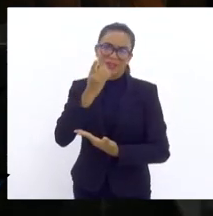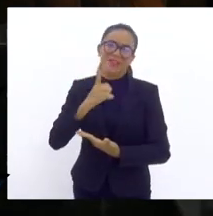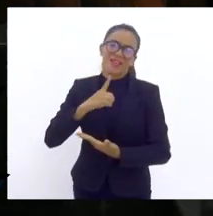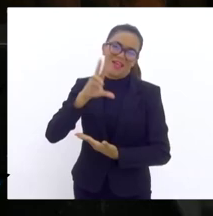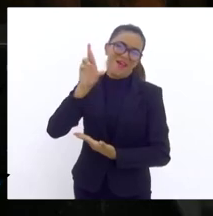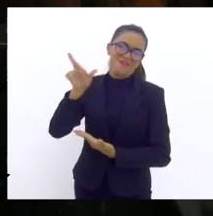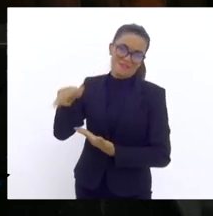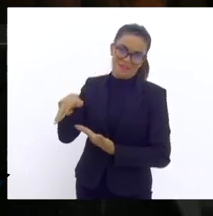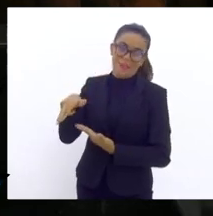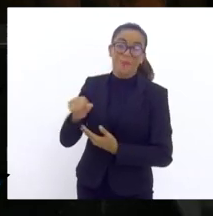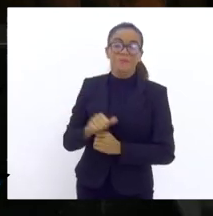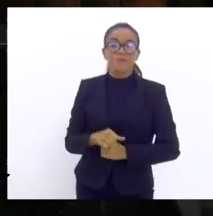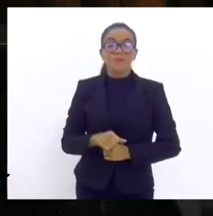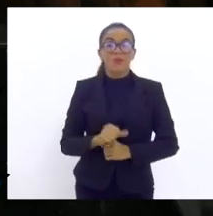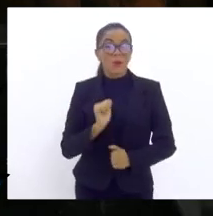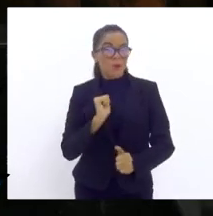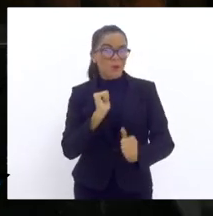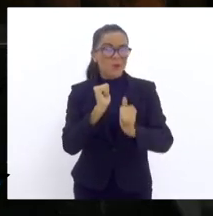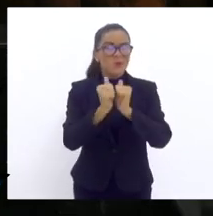O esporte,